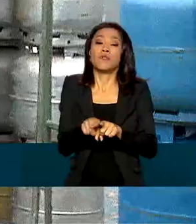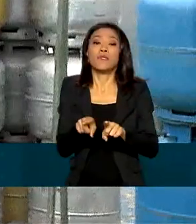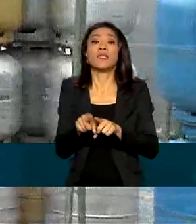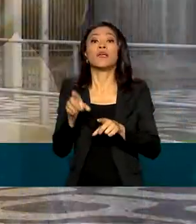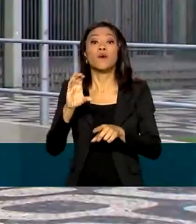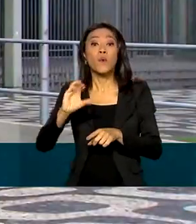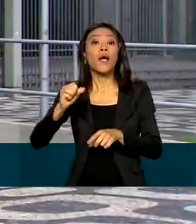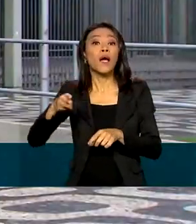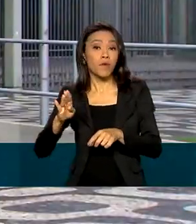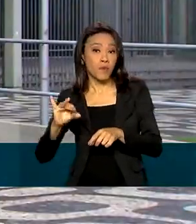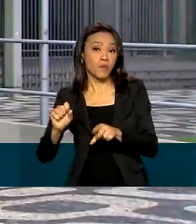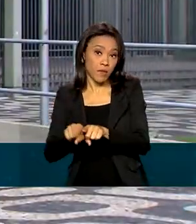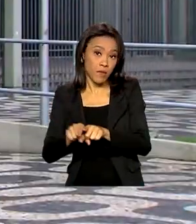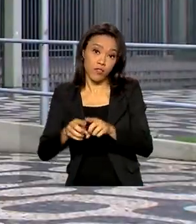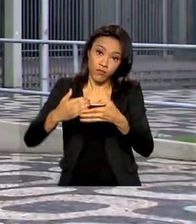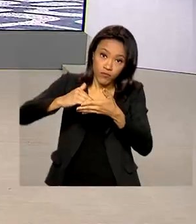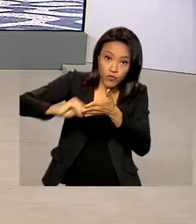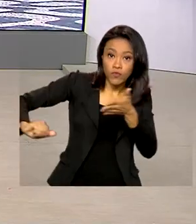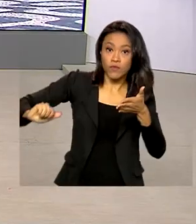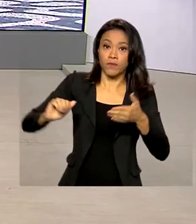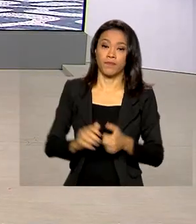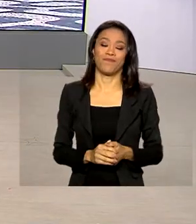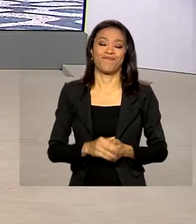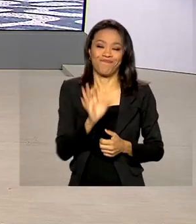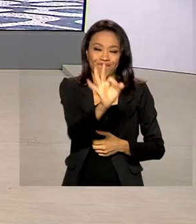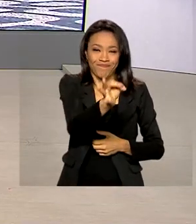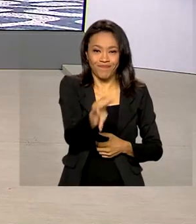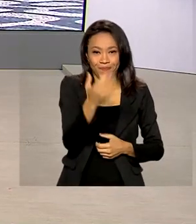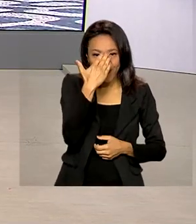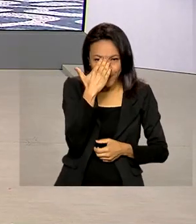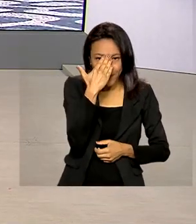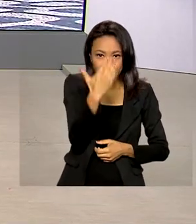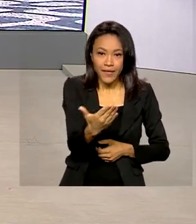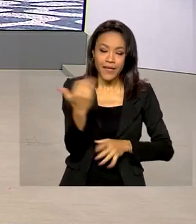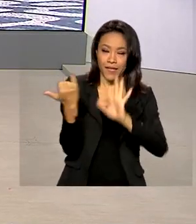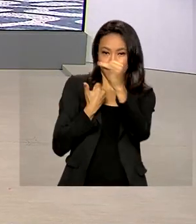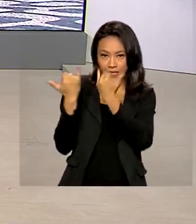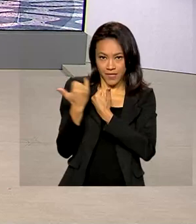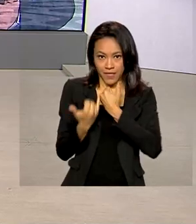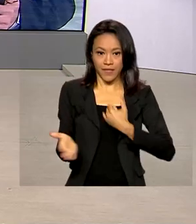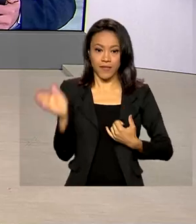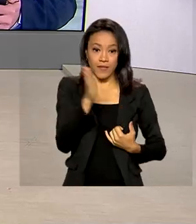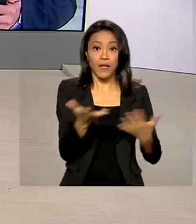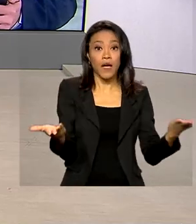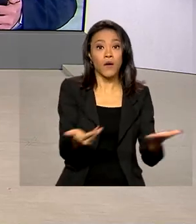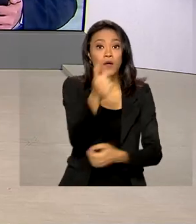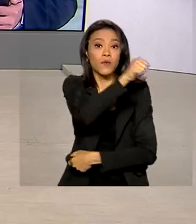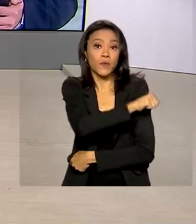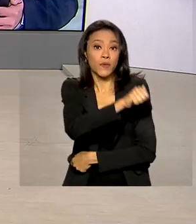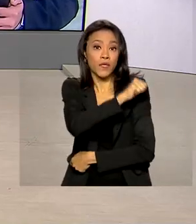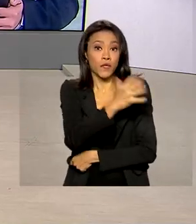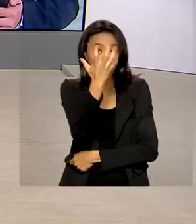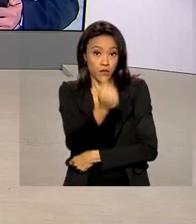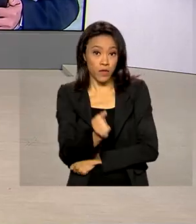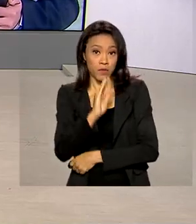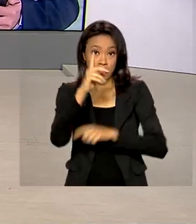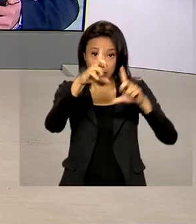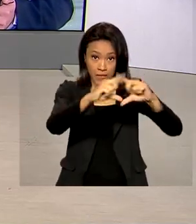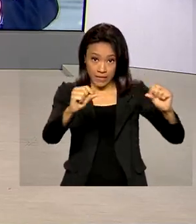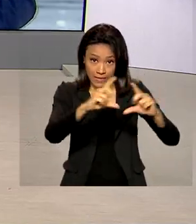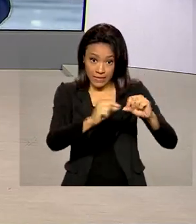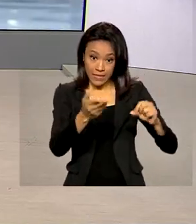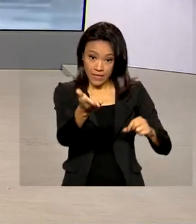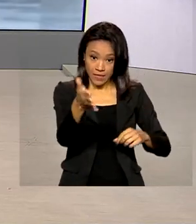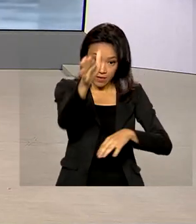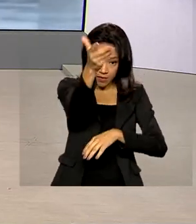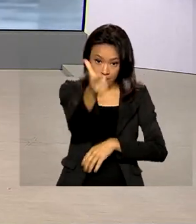taxa de câmbio. Volto com você, Renata. Tá certo, Priscila. Obrigada pelas suas informações. E olha, do Rio de Janeiro nós vamos à Brasília conversar com Glauco